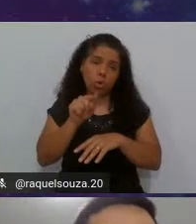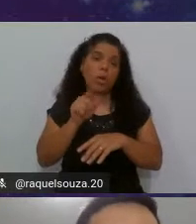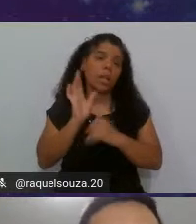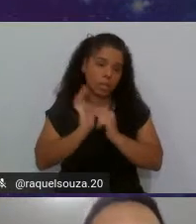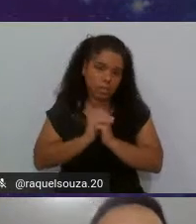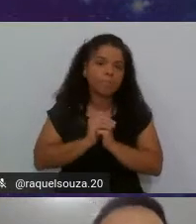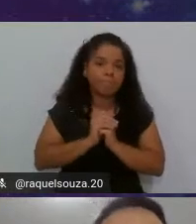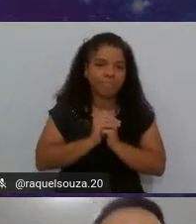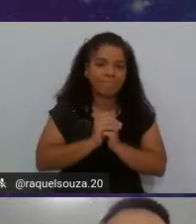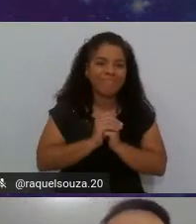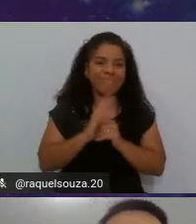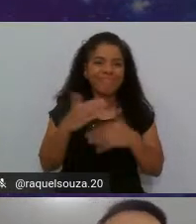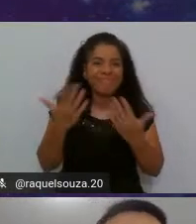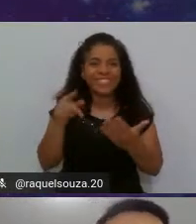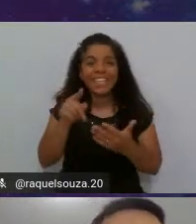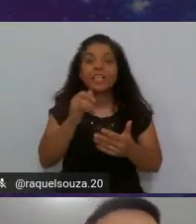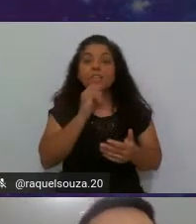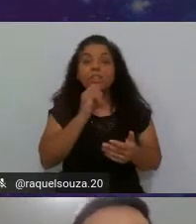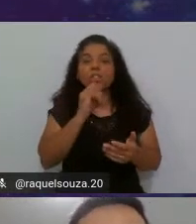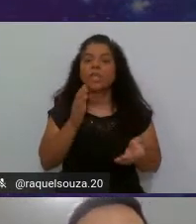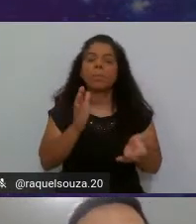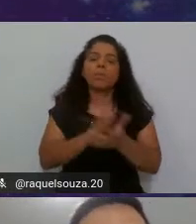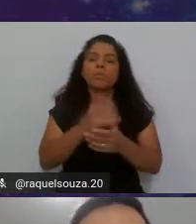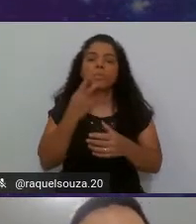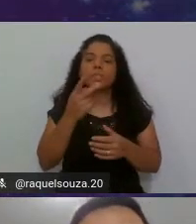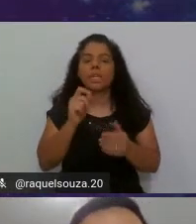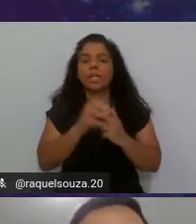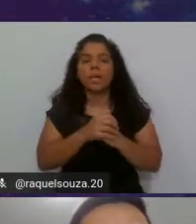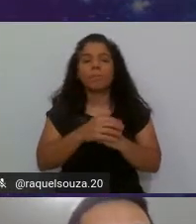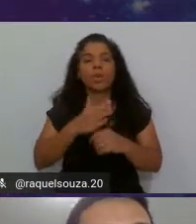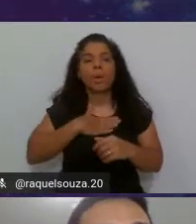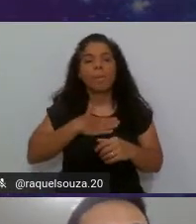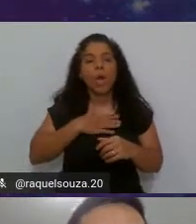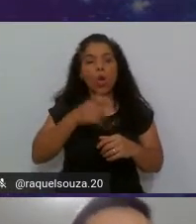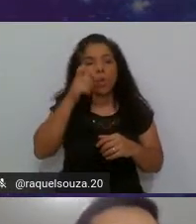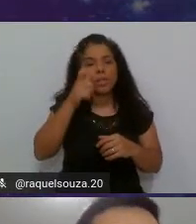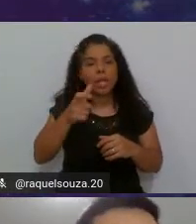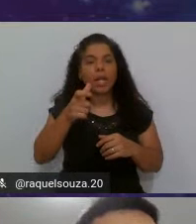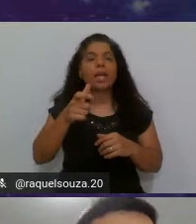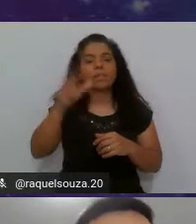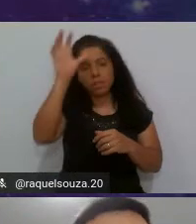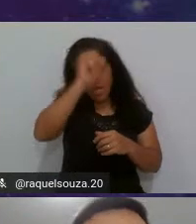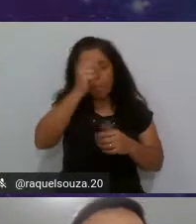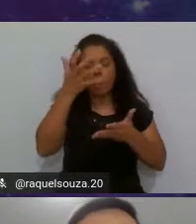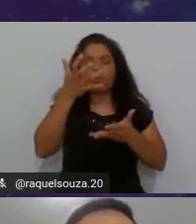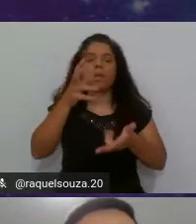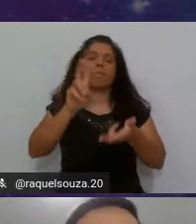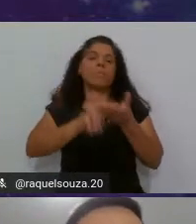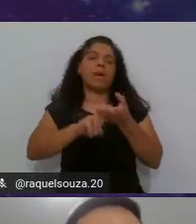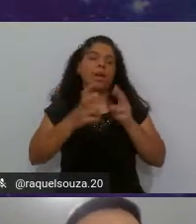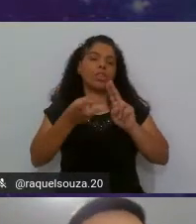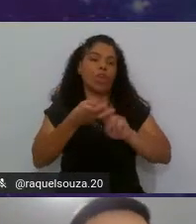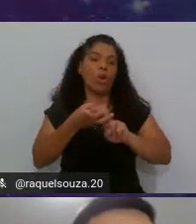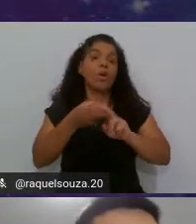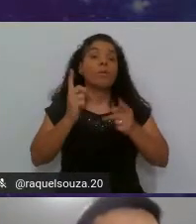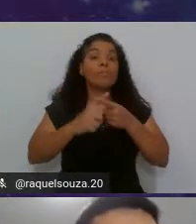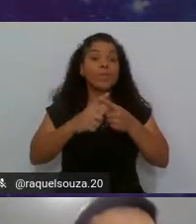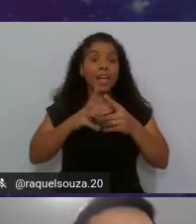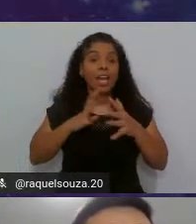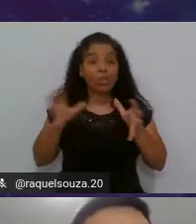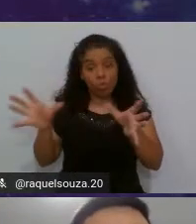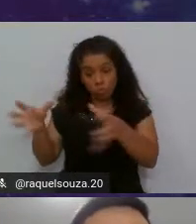caminho. Então, aqui no nosso exemplo, vamos dizer que o meu interesse é aprender Python, porque no time que eu